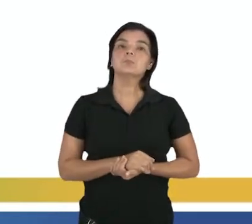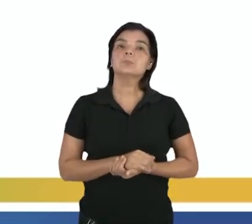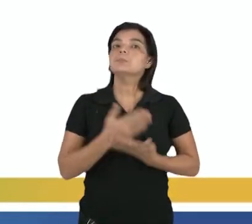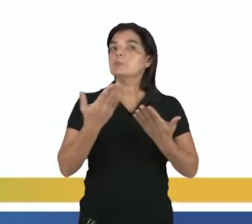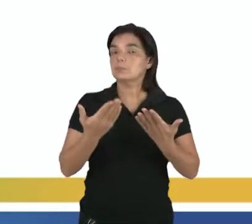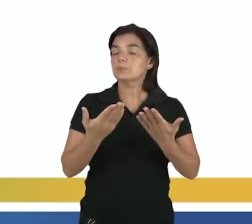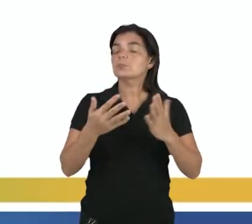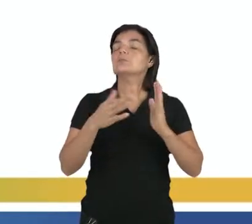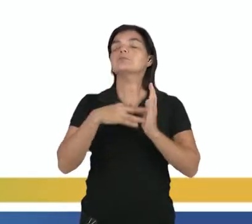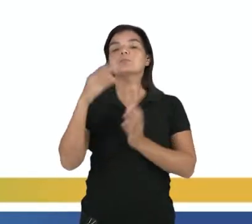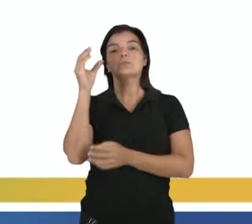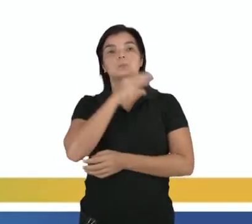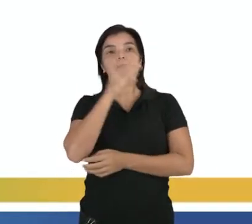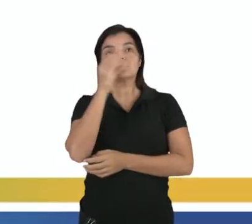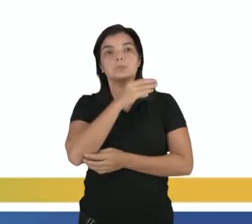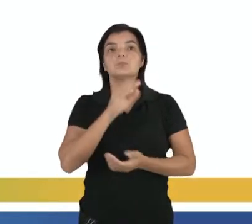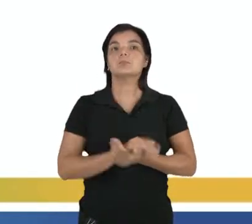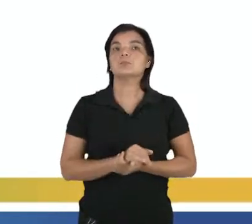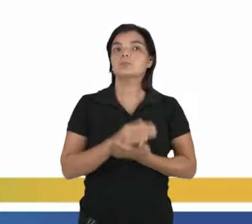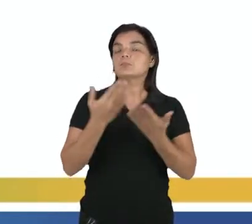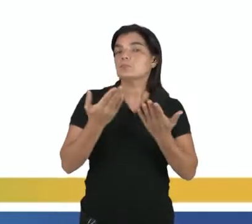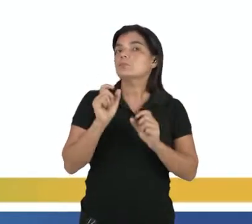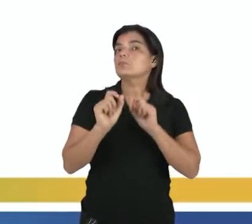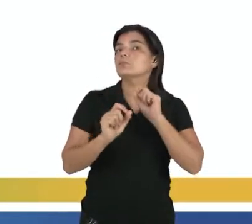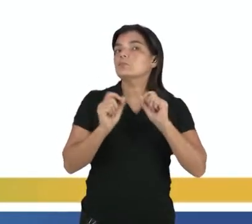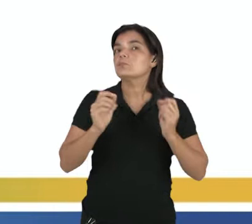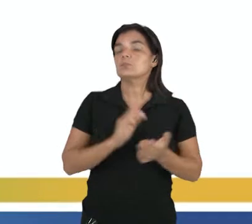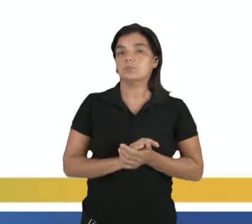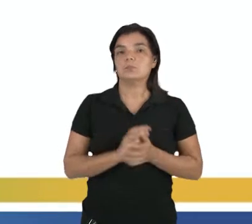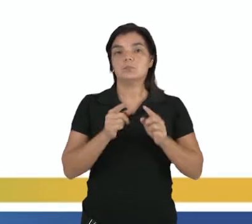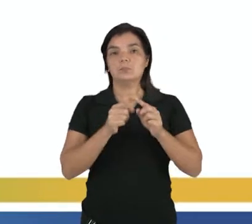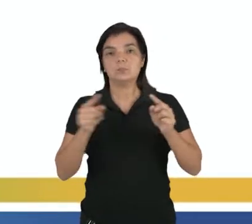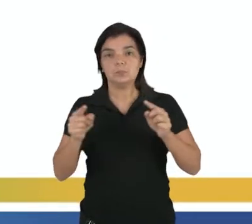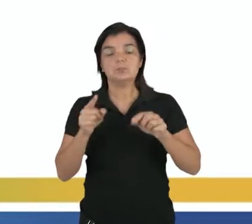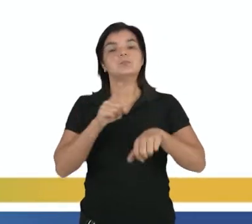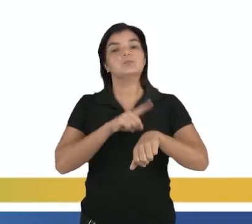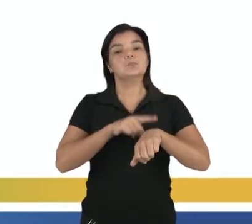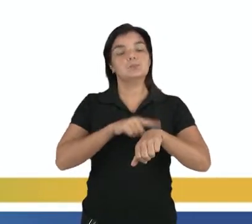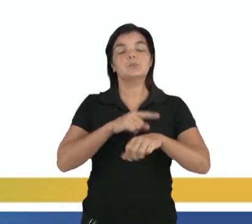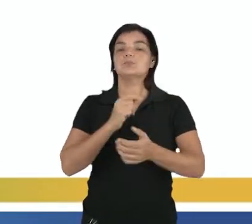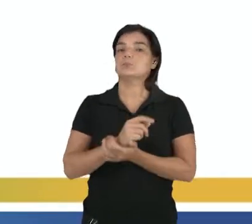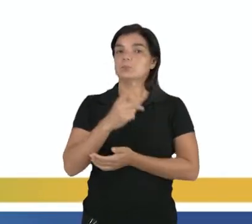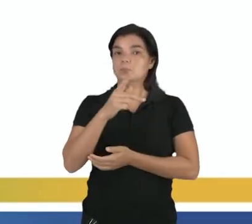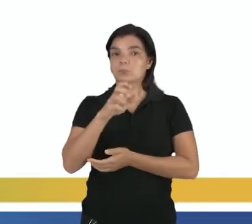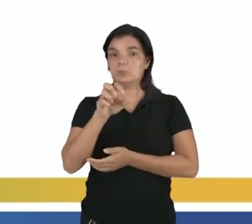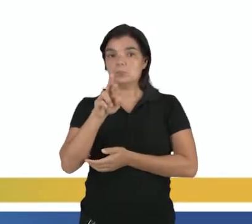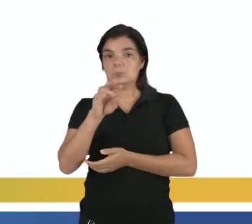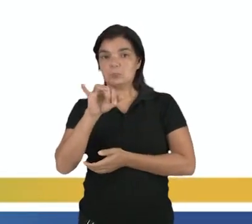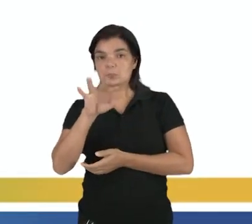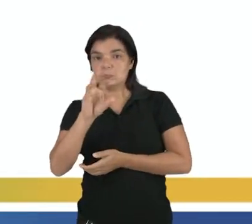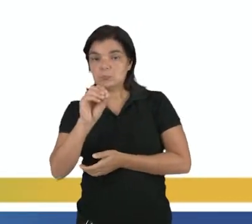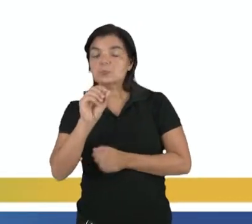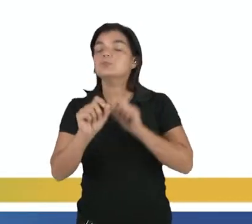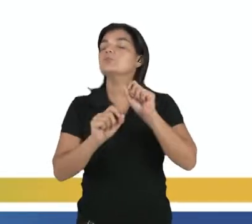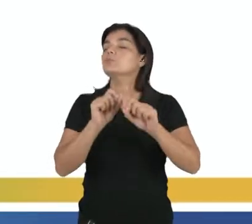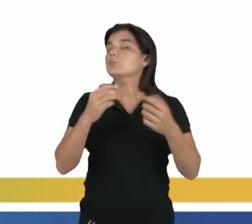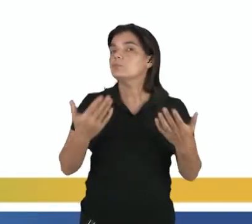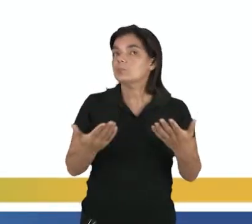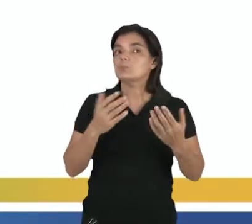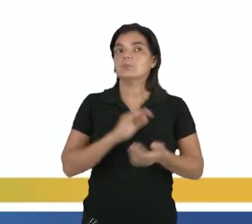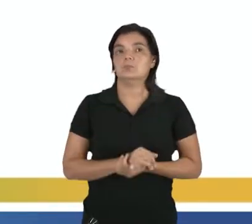Então, essa é a velocidade, ó. Em função de quê? Em função do período. Só que eu sei que o período